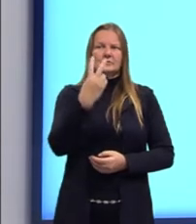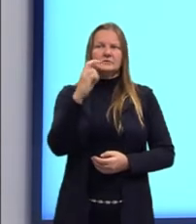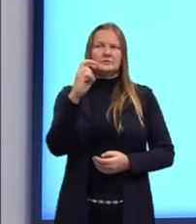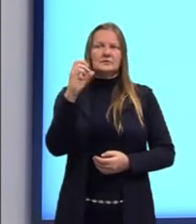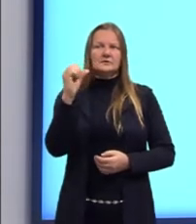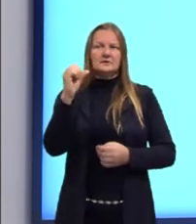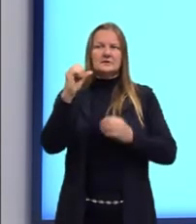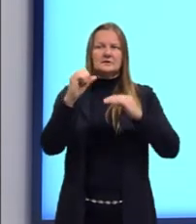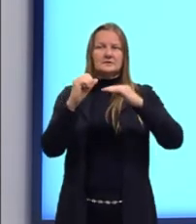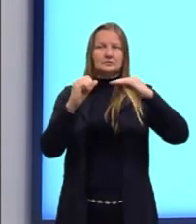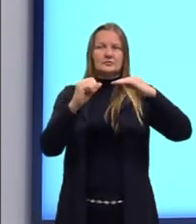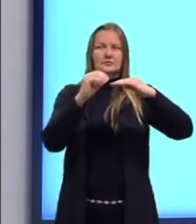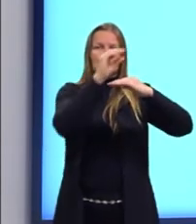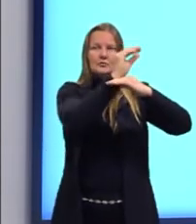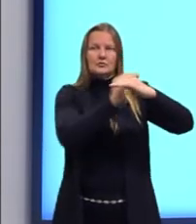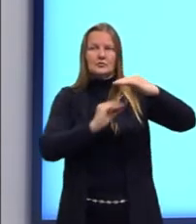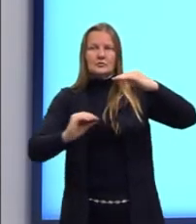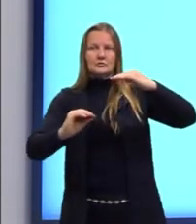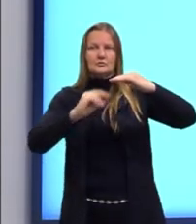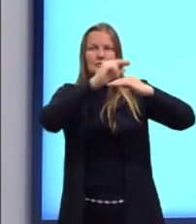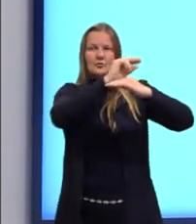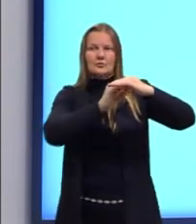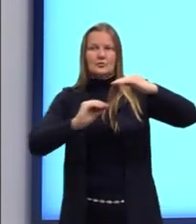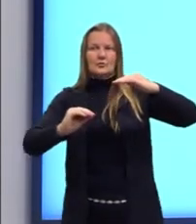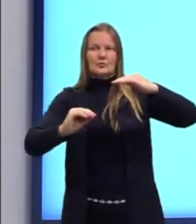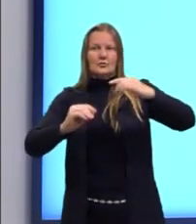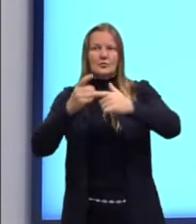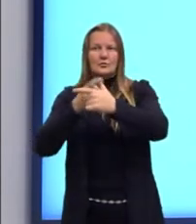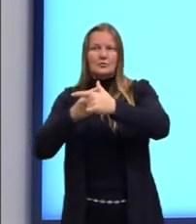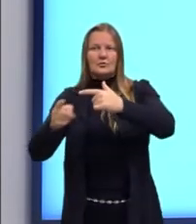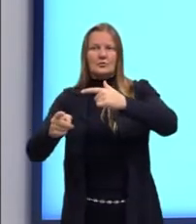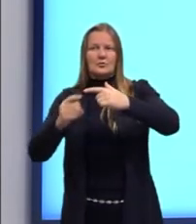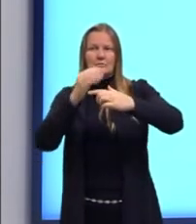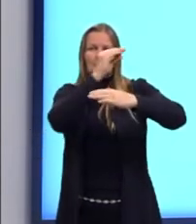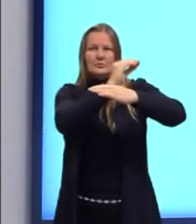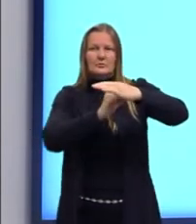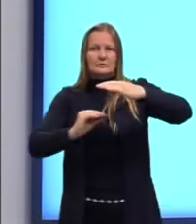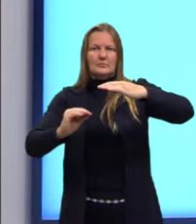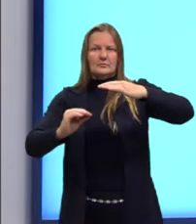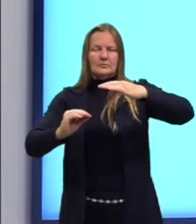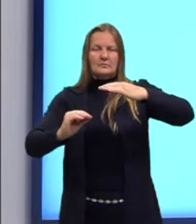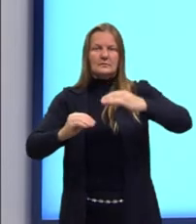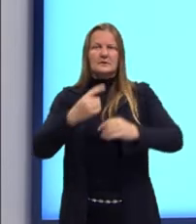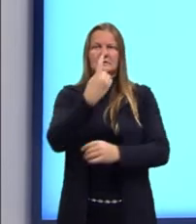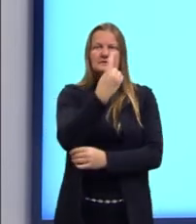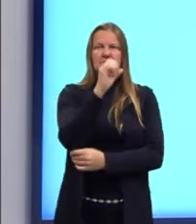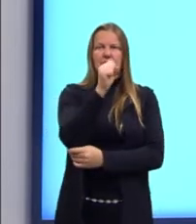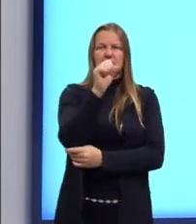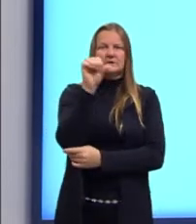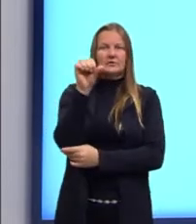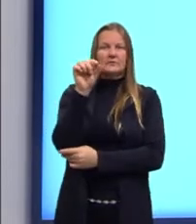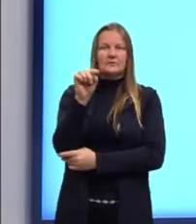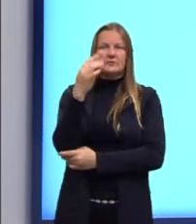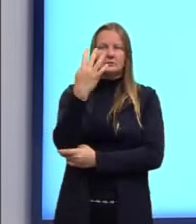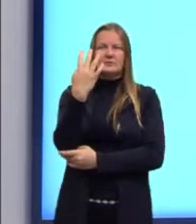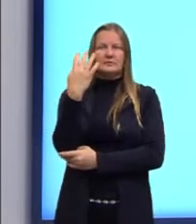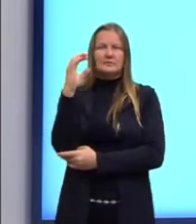que estava multiplicando, passa dividindo. Então nós teríamos o 189